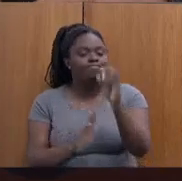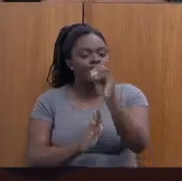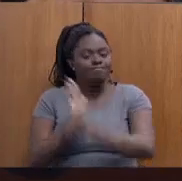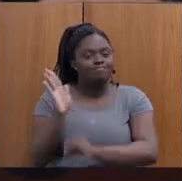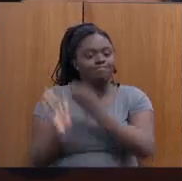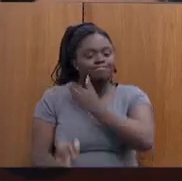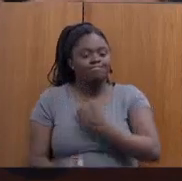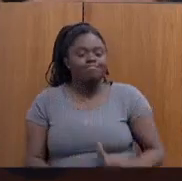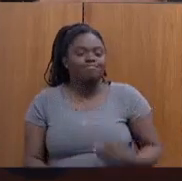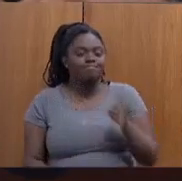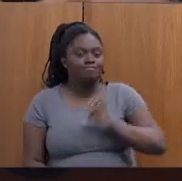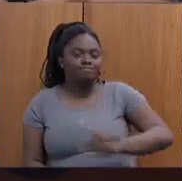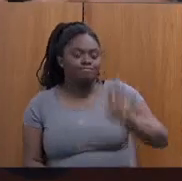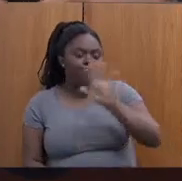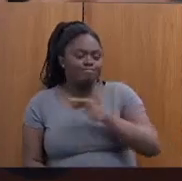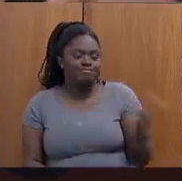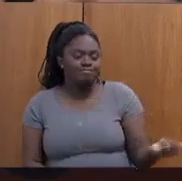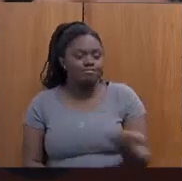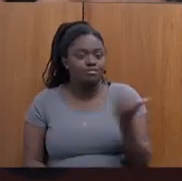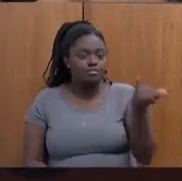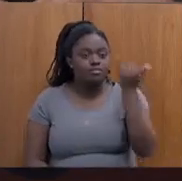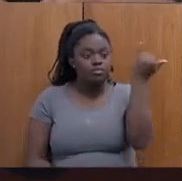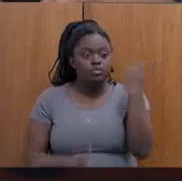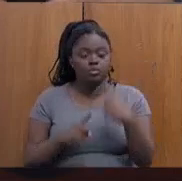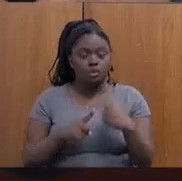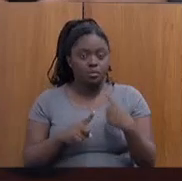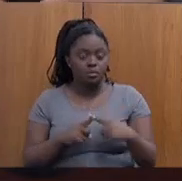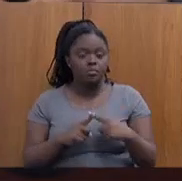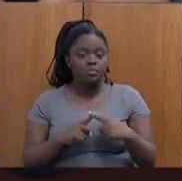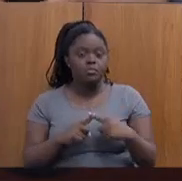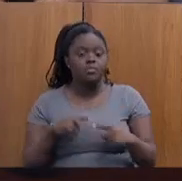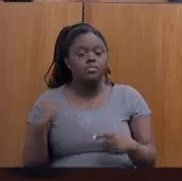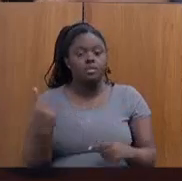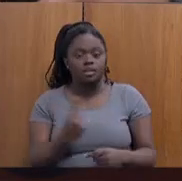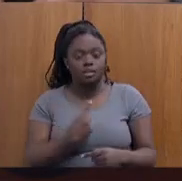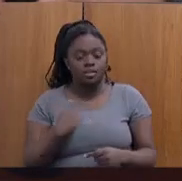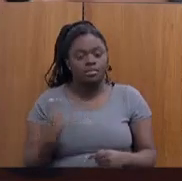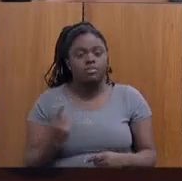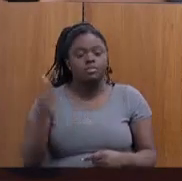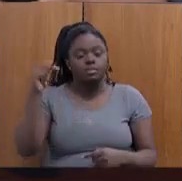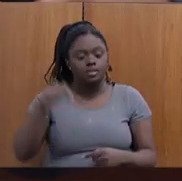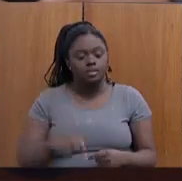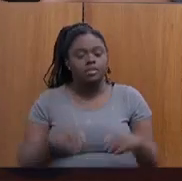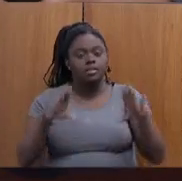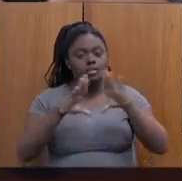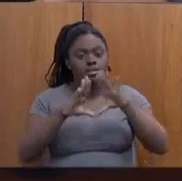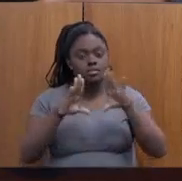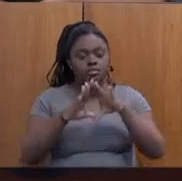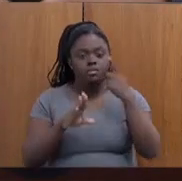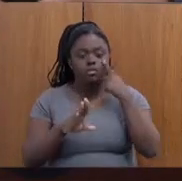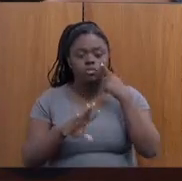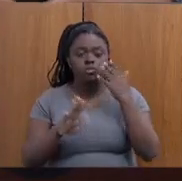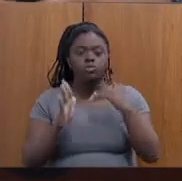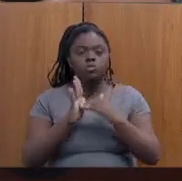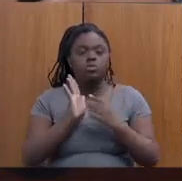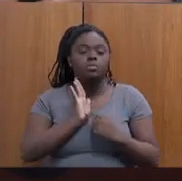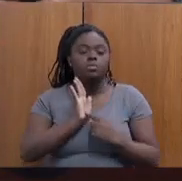Estado é fundamental, porque, inclusive, para nós, que estamos aqui na Assembleia acompanhando toda a apresentação,